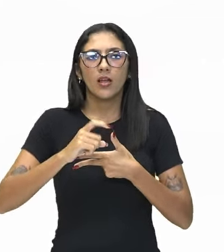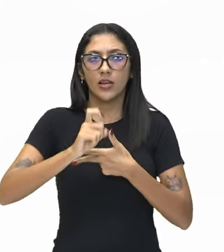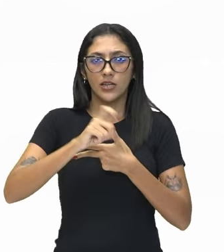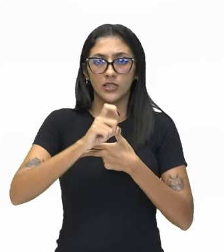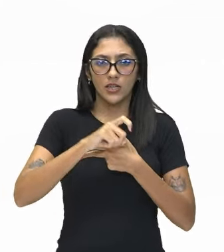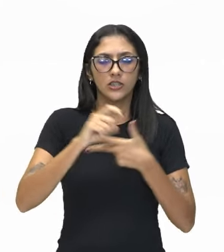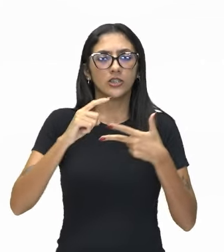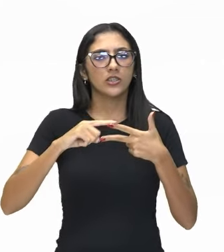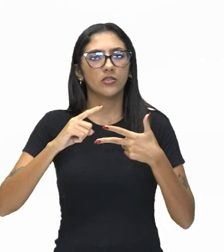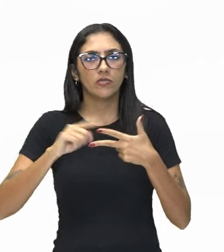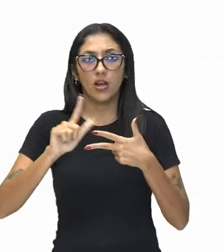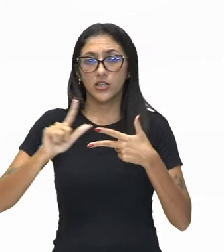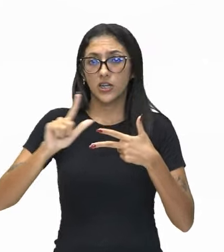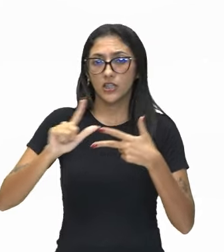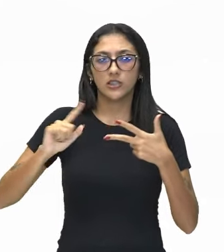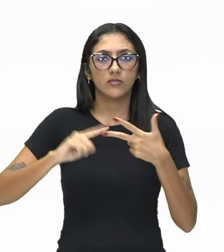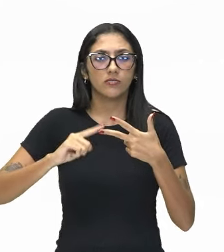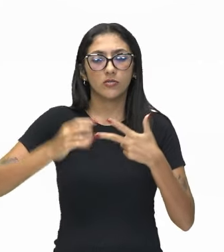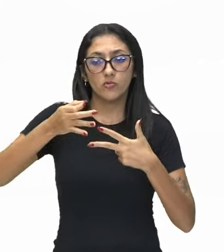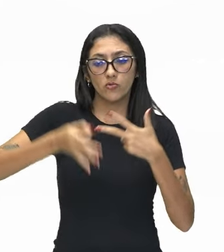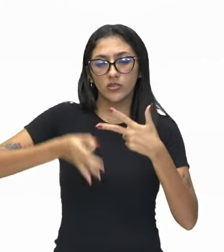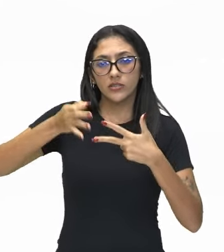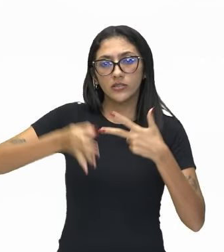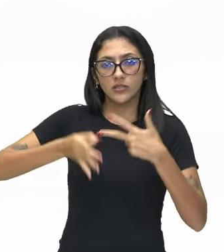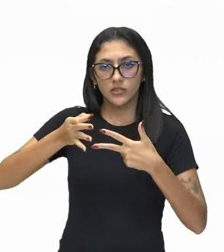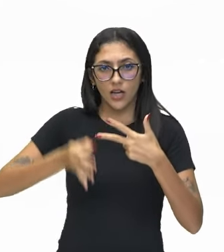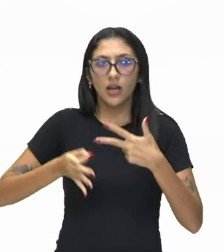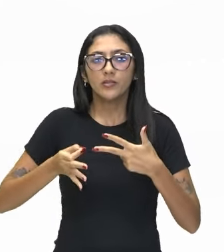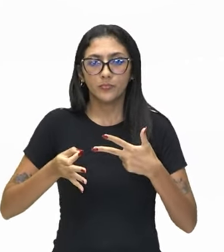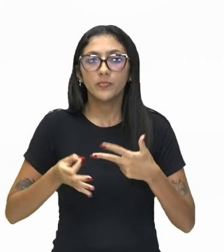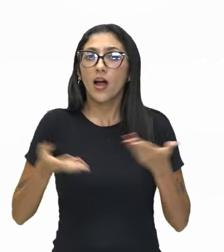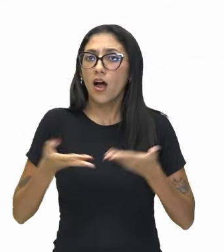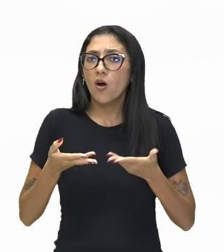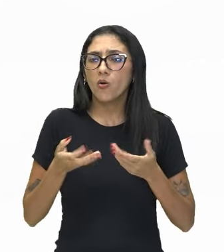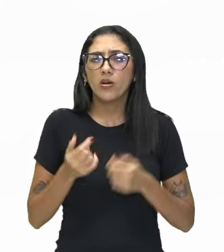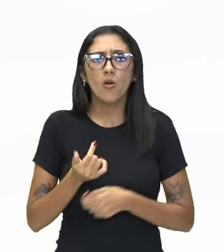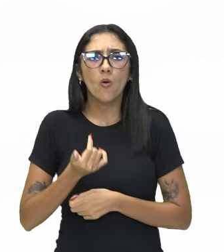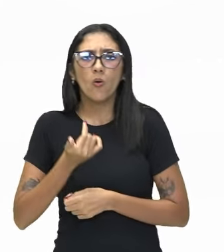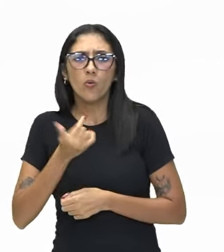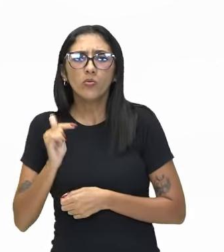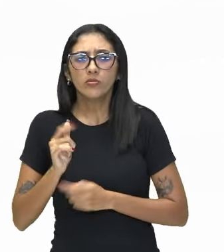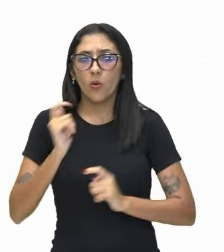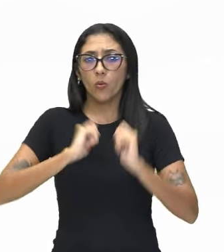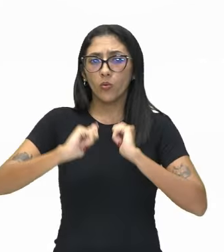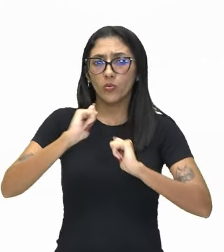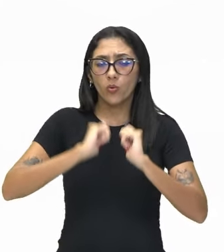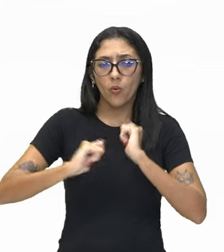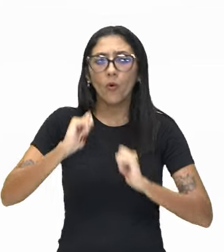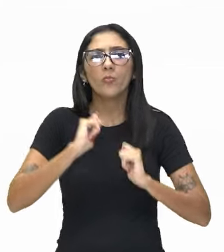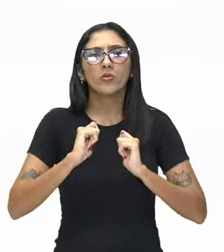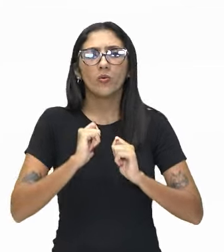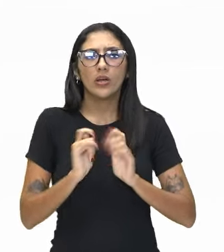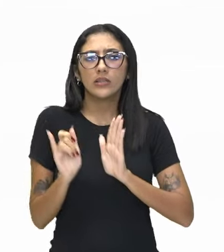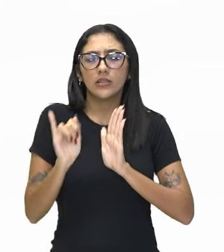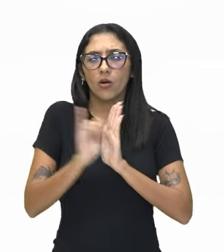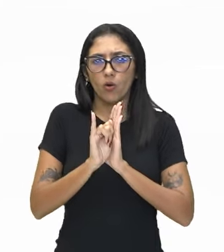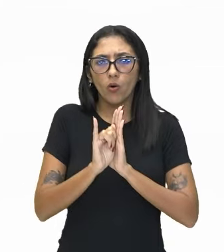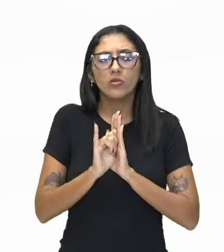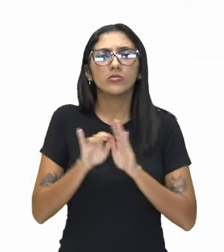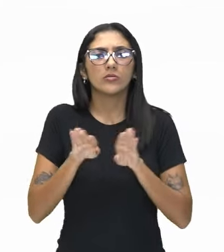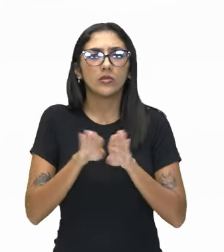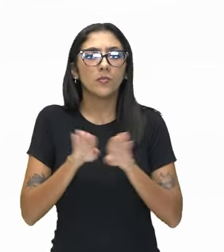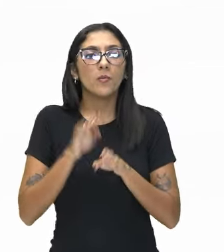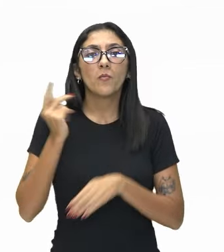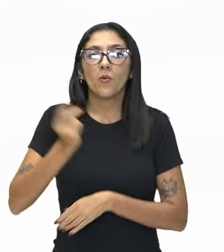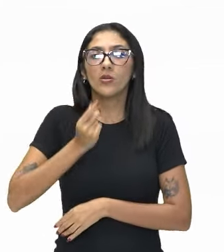legislativo e judiciário, mas os poderes econômico, ideológico e político. Vamos entender um